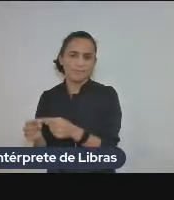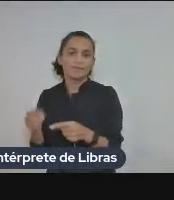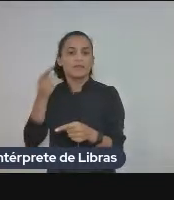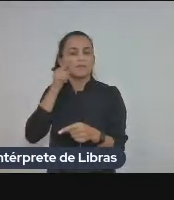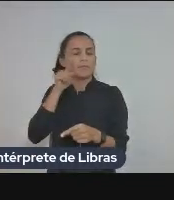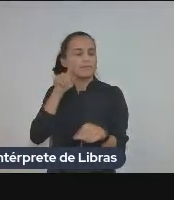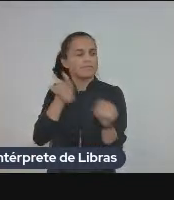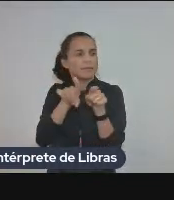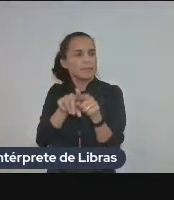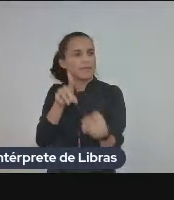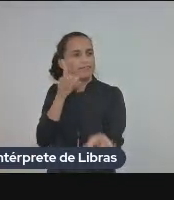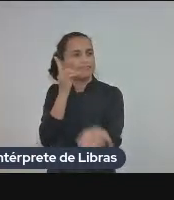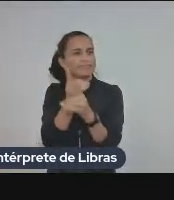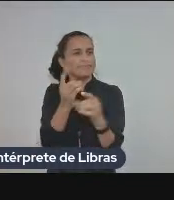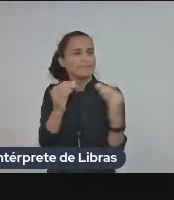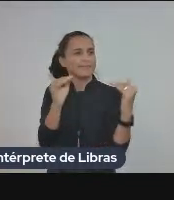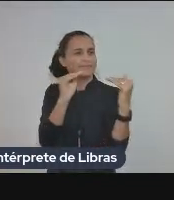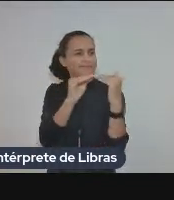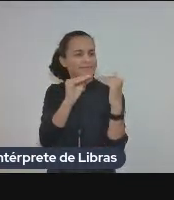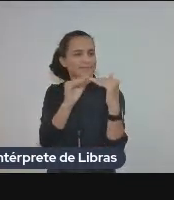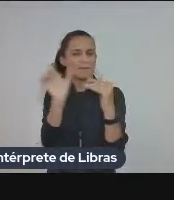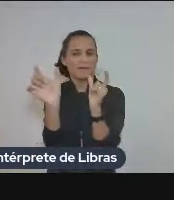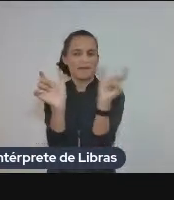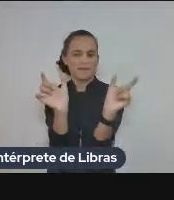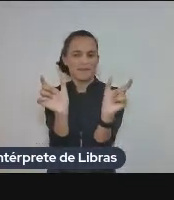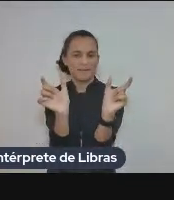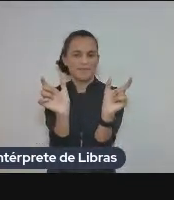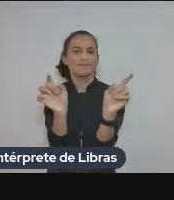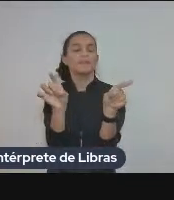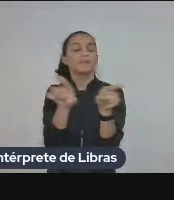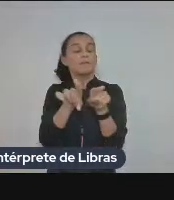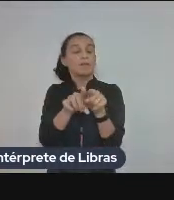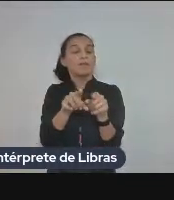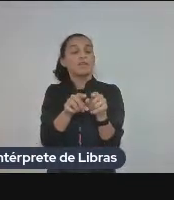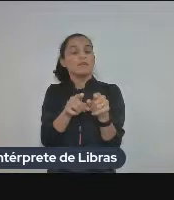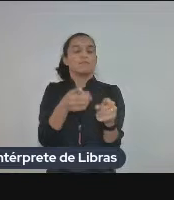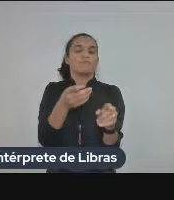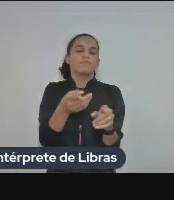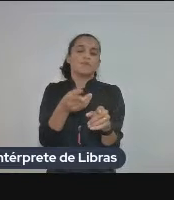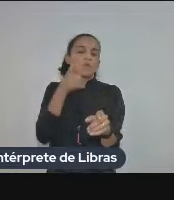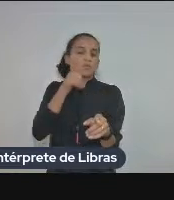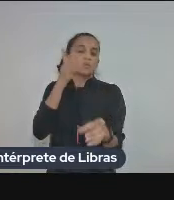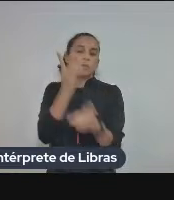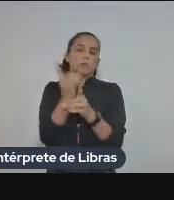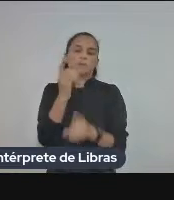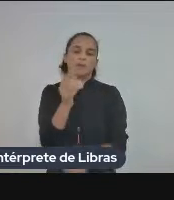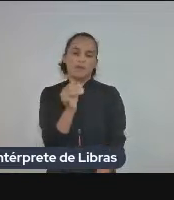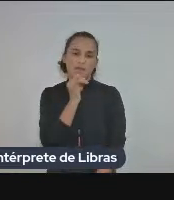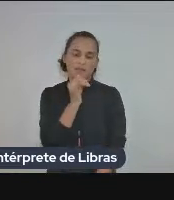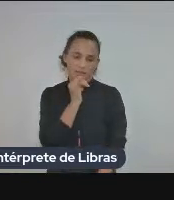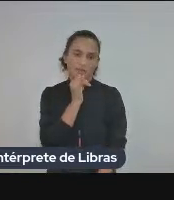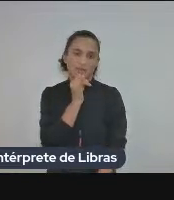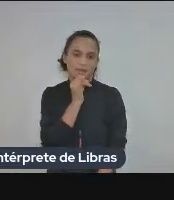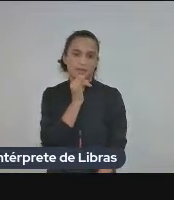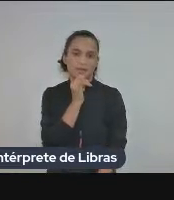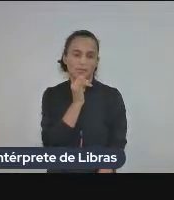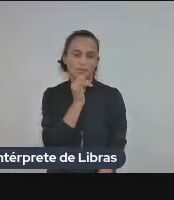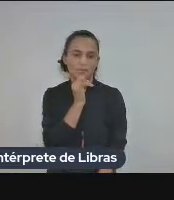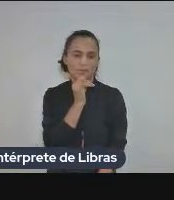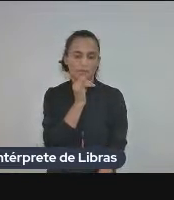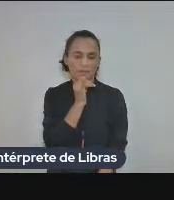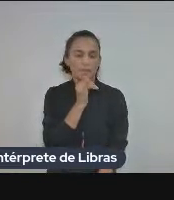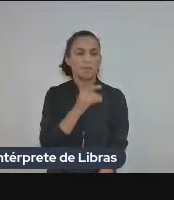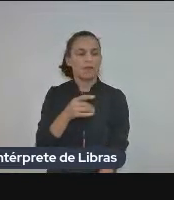e também extraímos exemplos justamente para ter informações